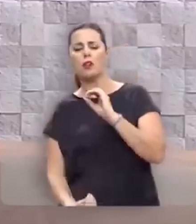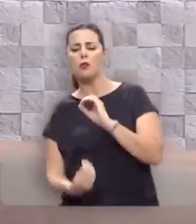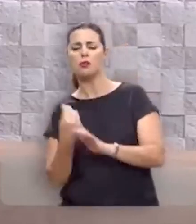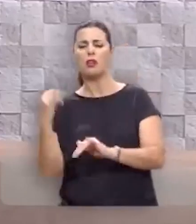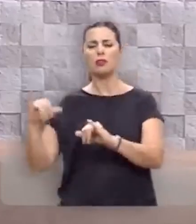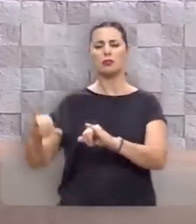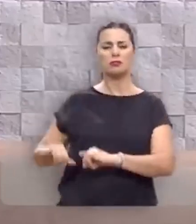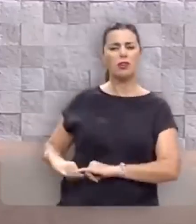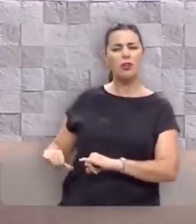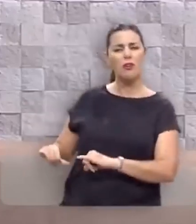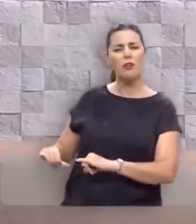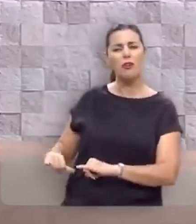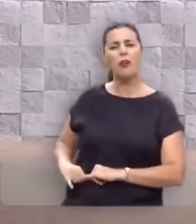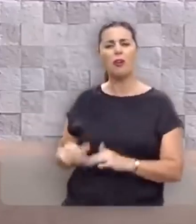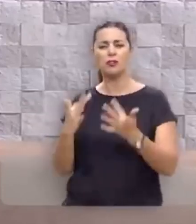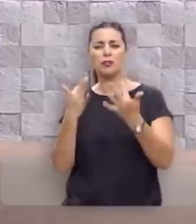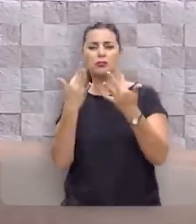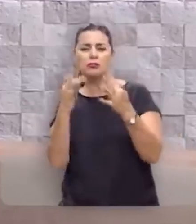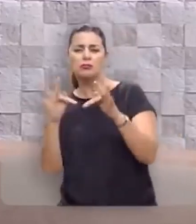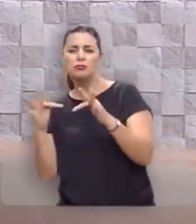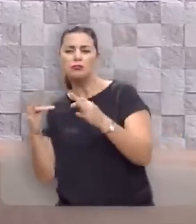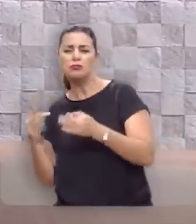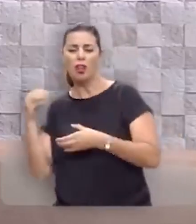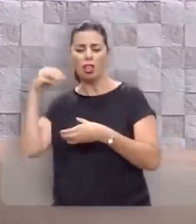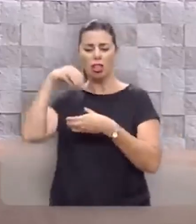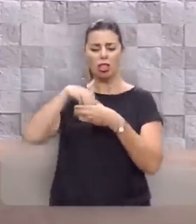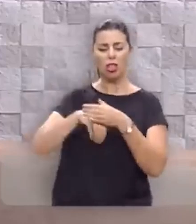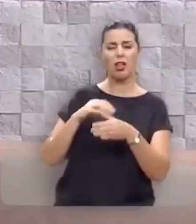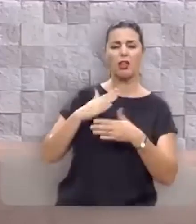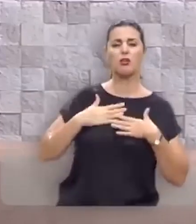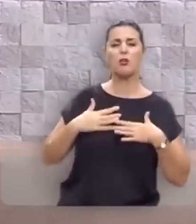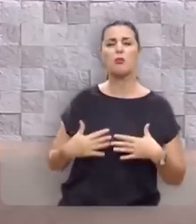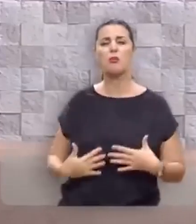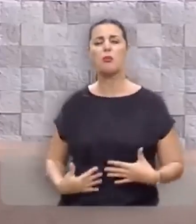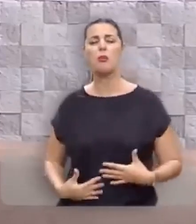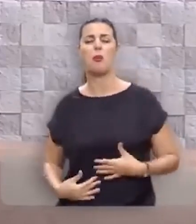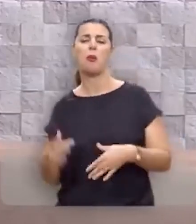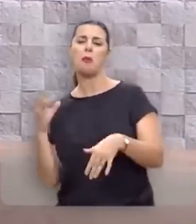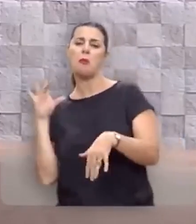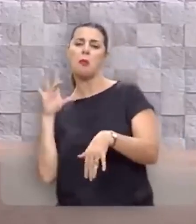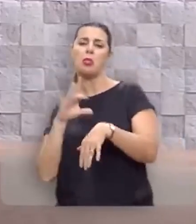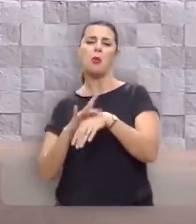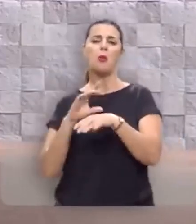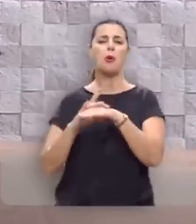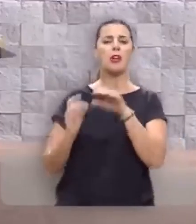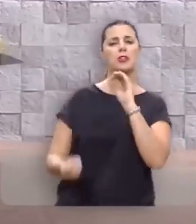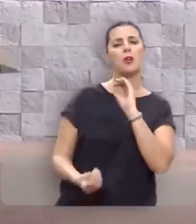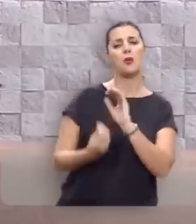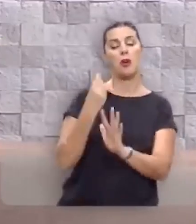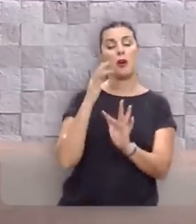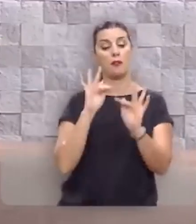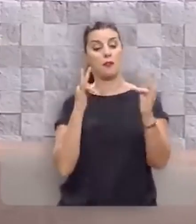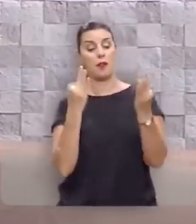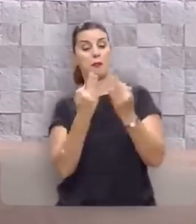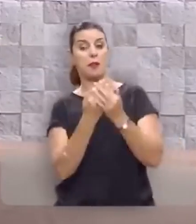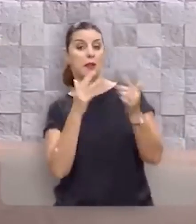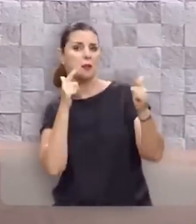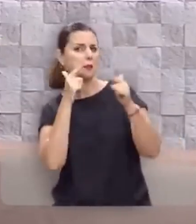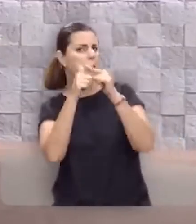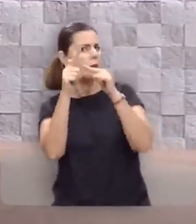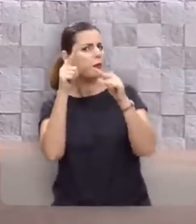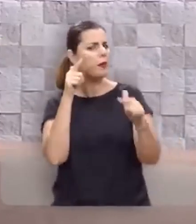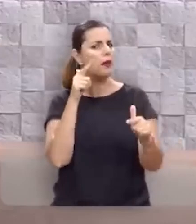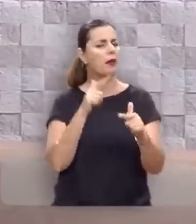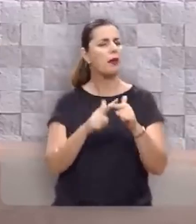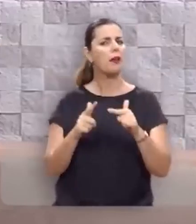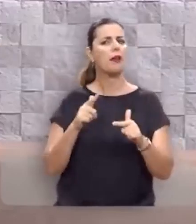fuzila o nosso corpo, quando a enfermidade bate à nossa porta, quando a família enfrenta crises